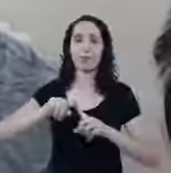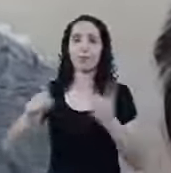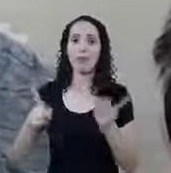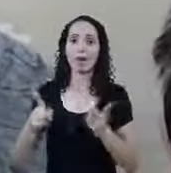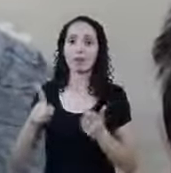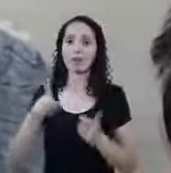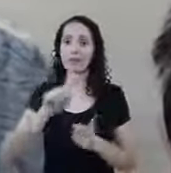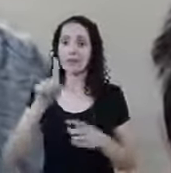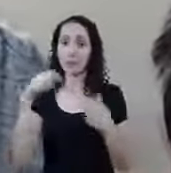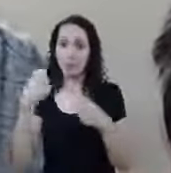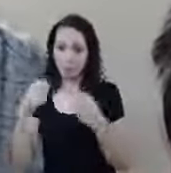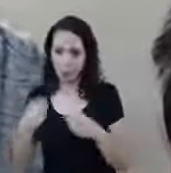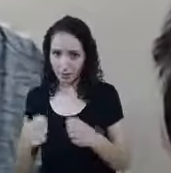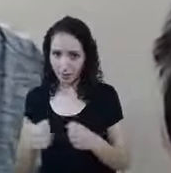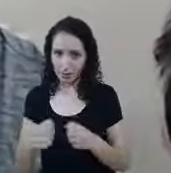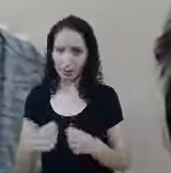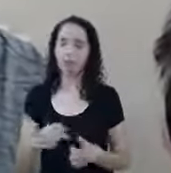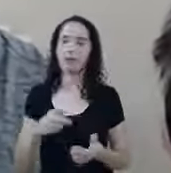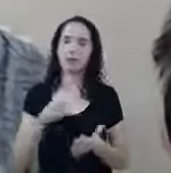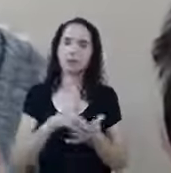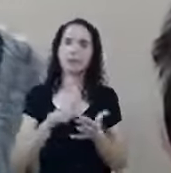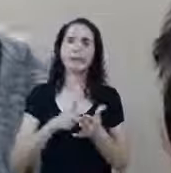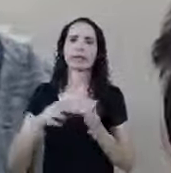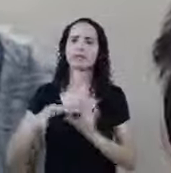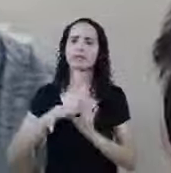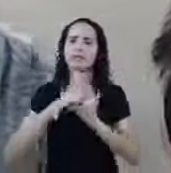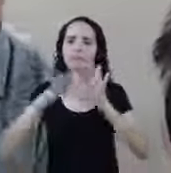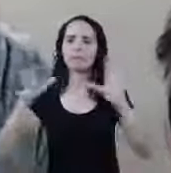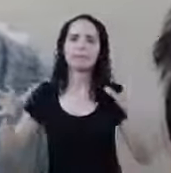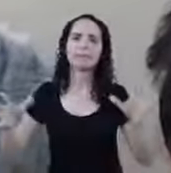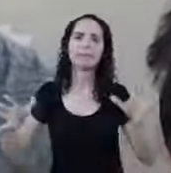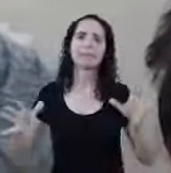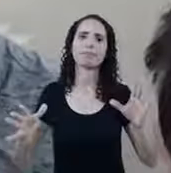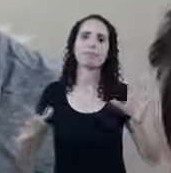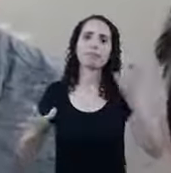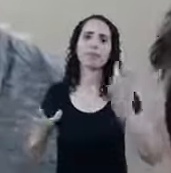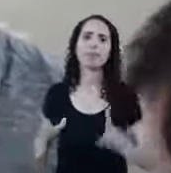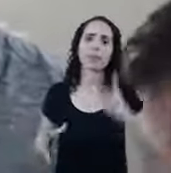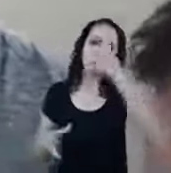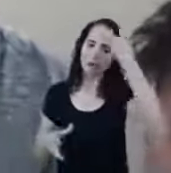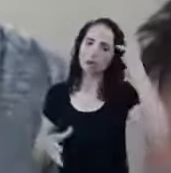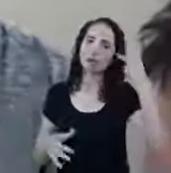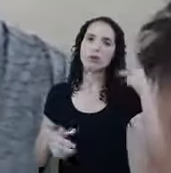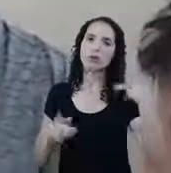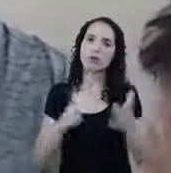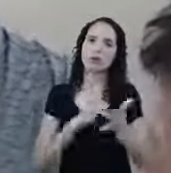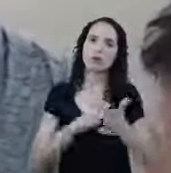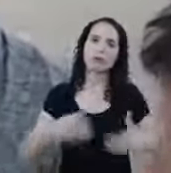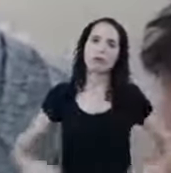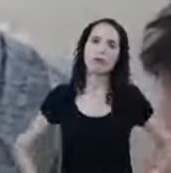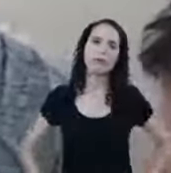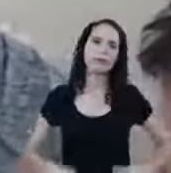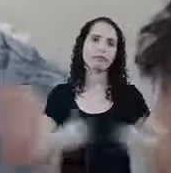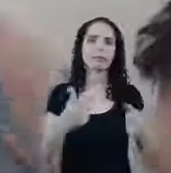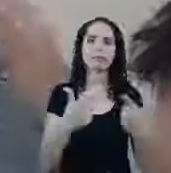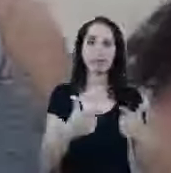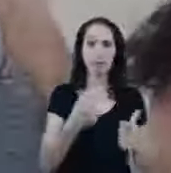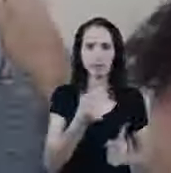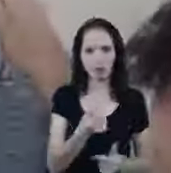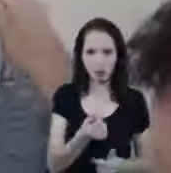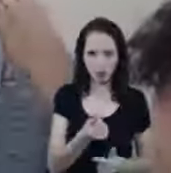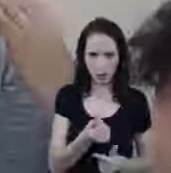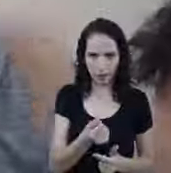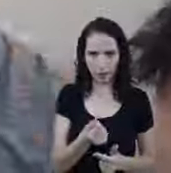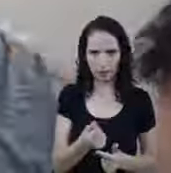atendemos uma massa social Que não tem acesso A nada digital Nós atendemos uma massa Que tem